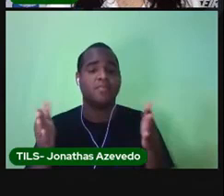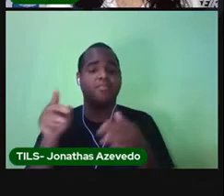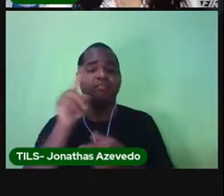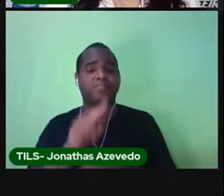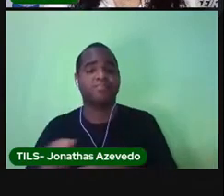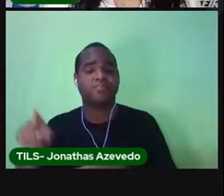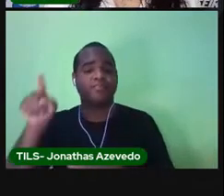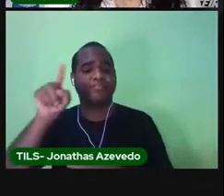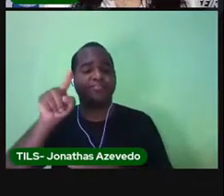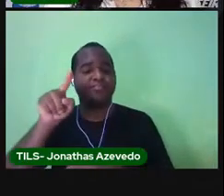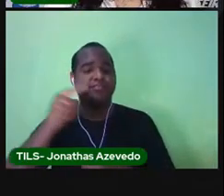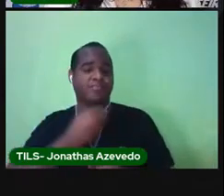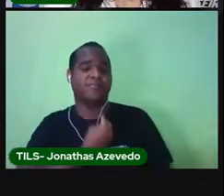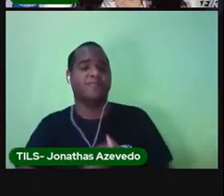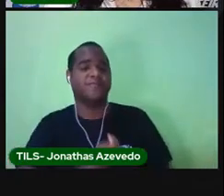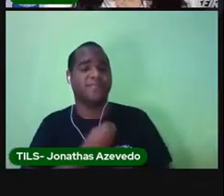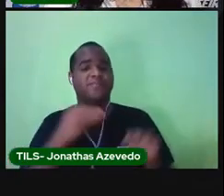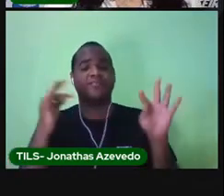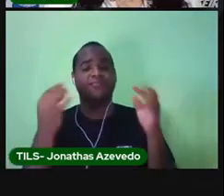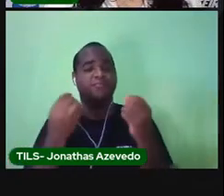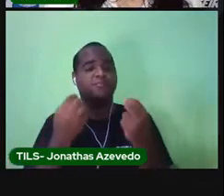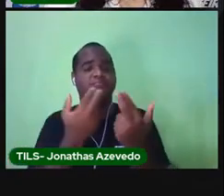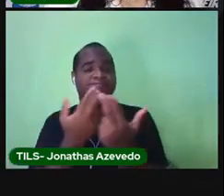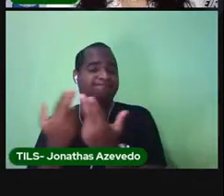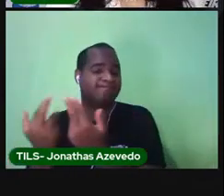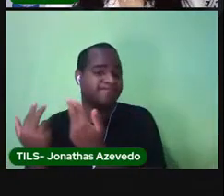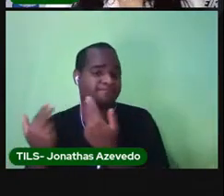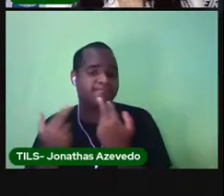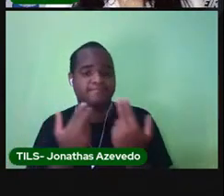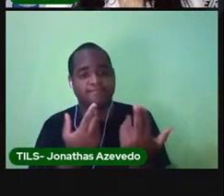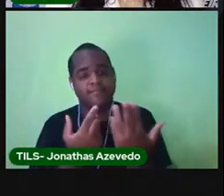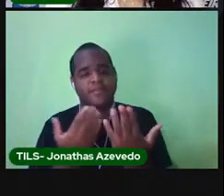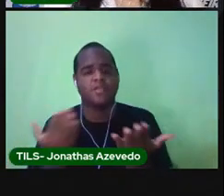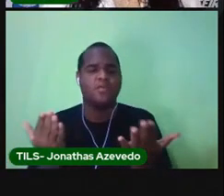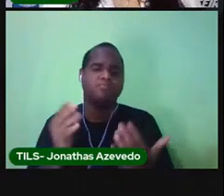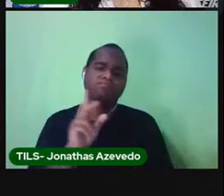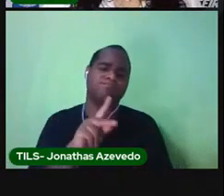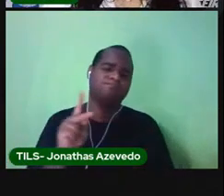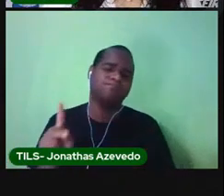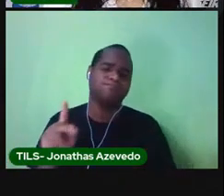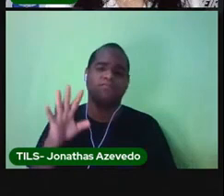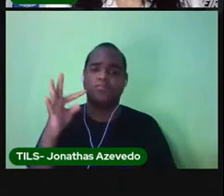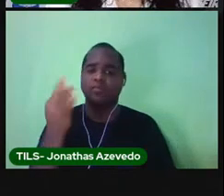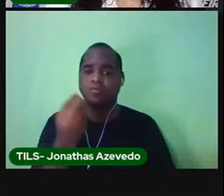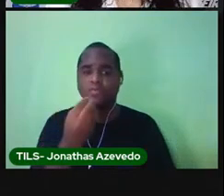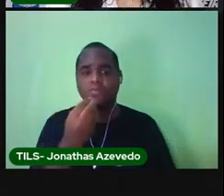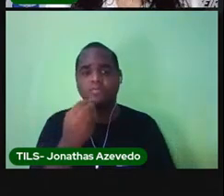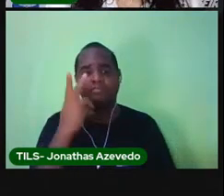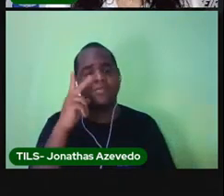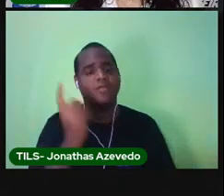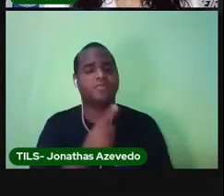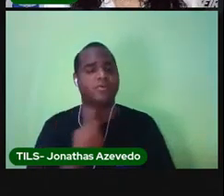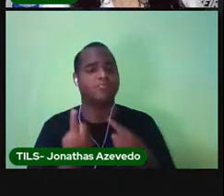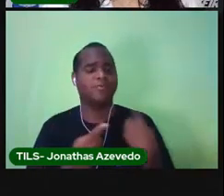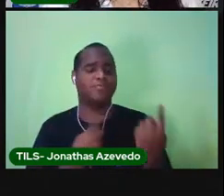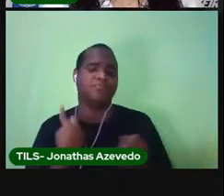todos nós passamos por ele. Ó Pró, todo mundo tem que morrer?